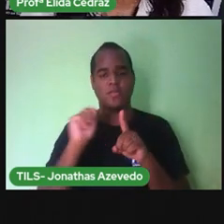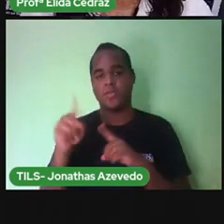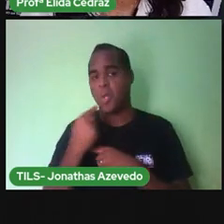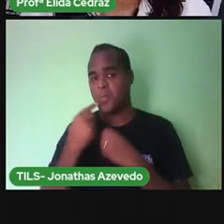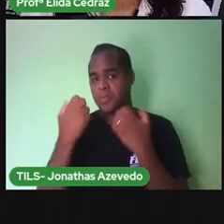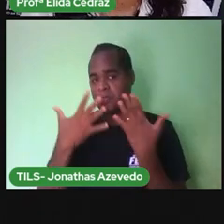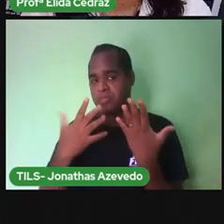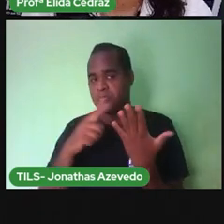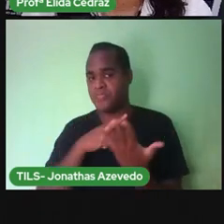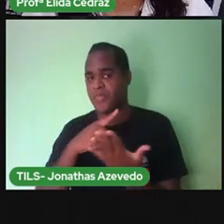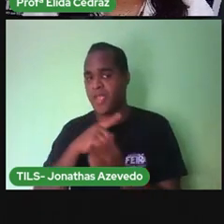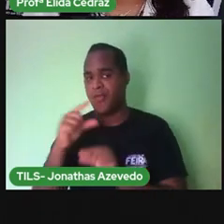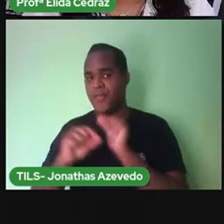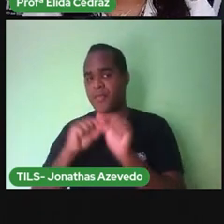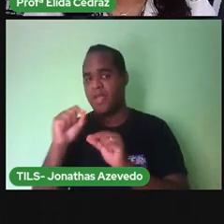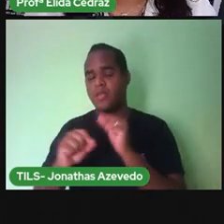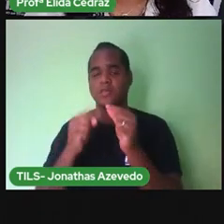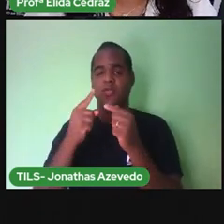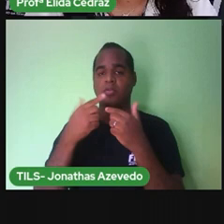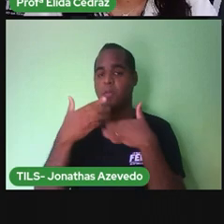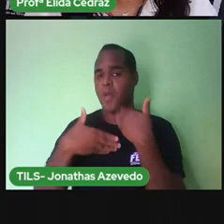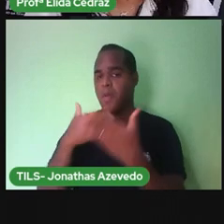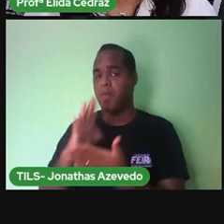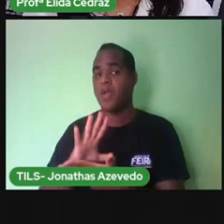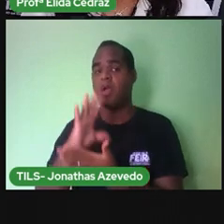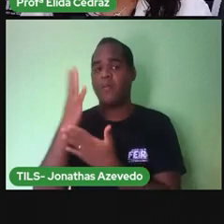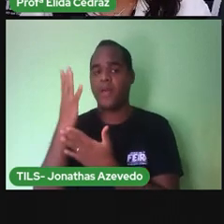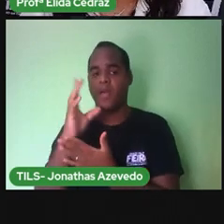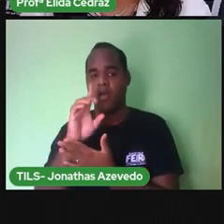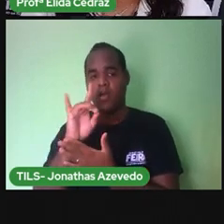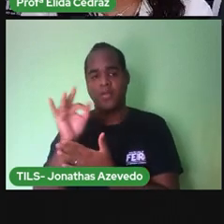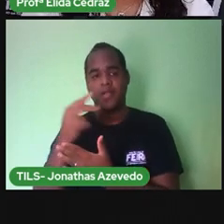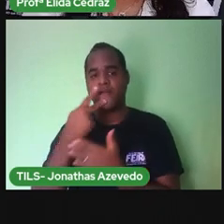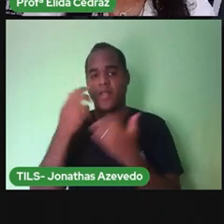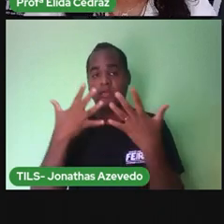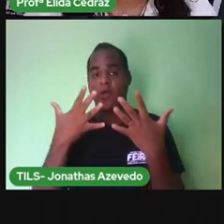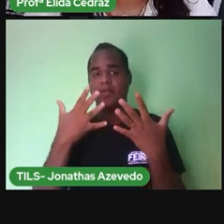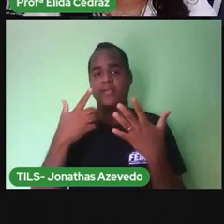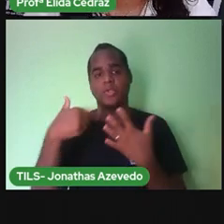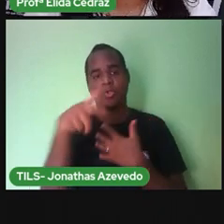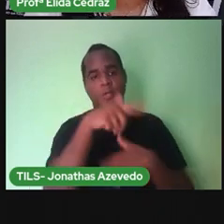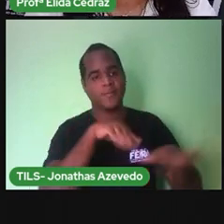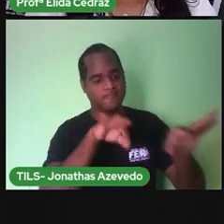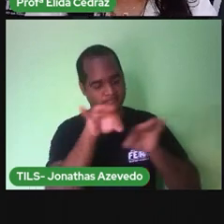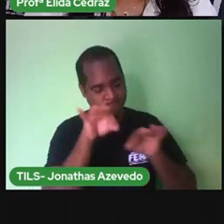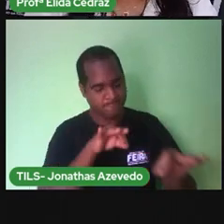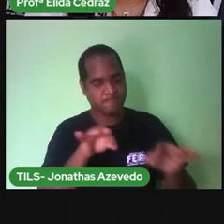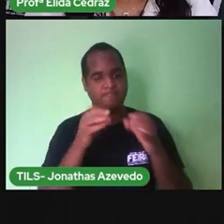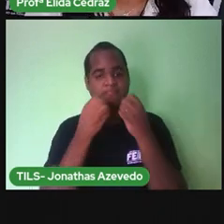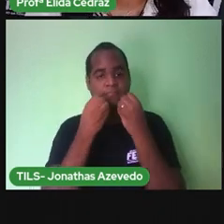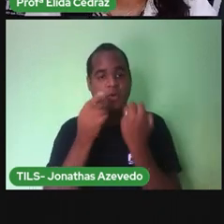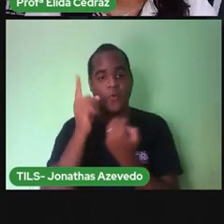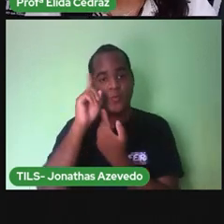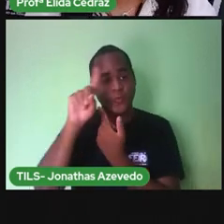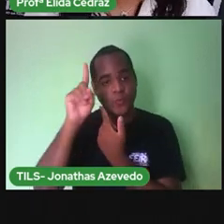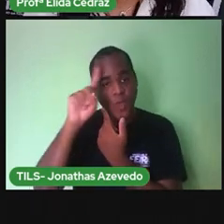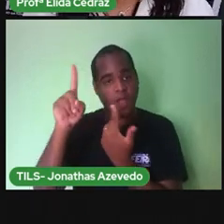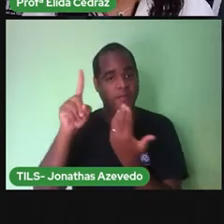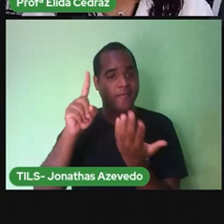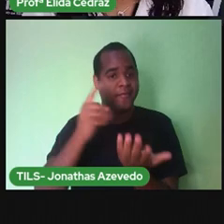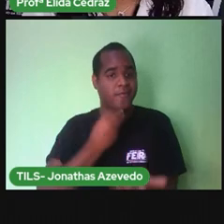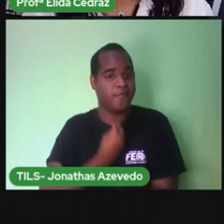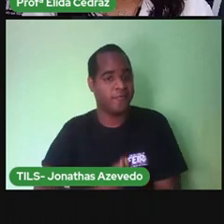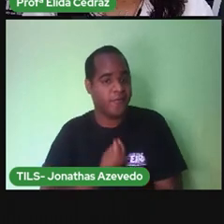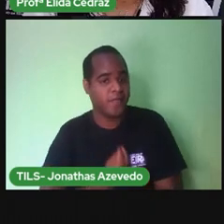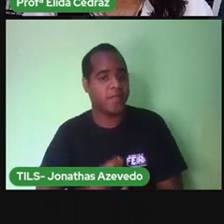dias que já se passaram e eles servem para organizar o nosso dia-a-dia, a nossa vida, os